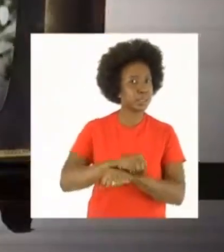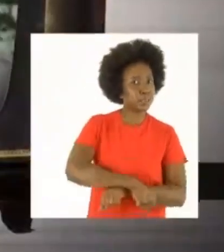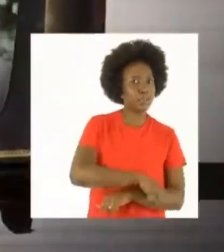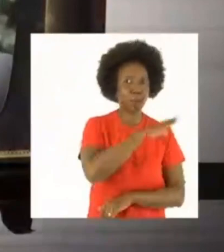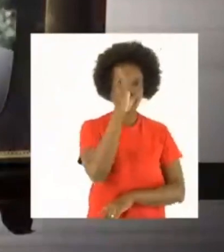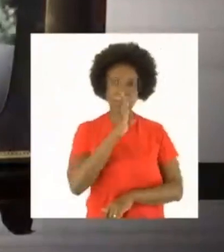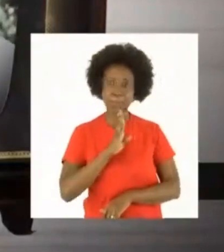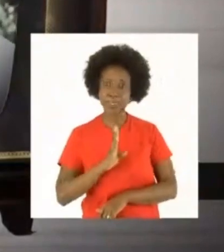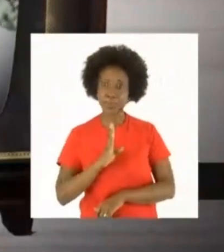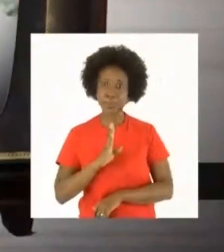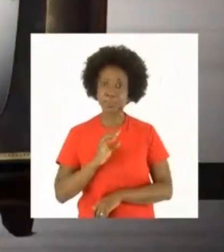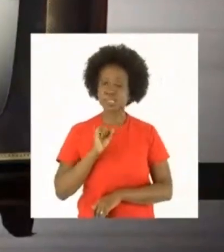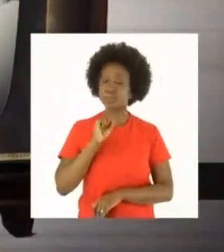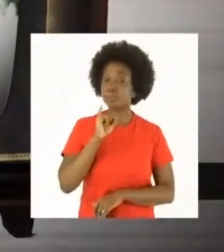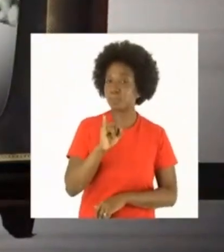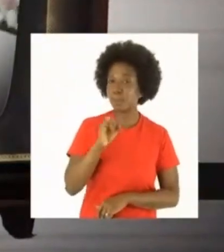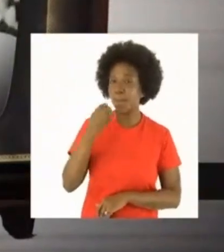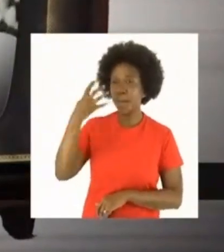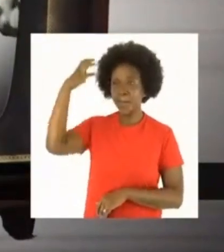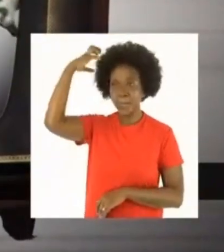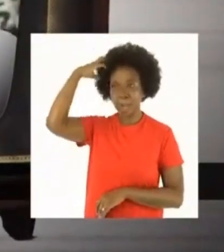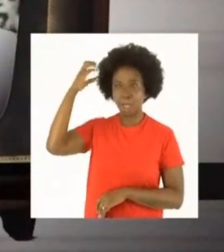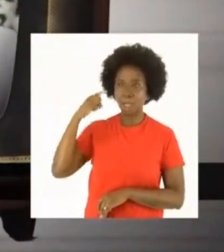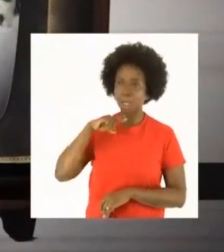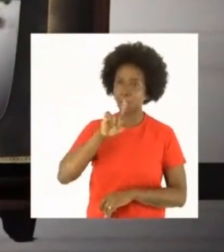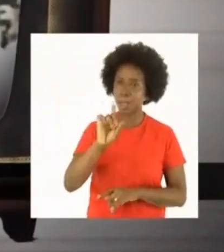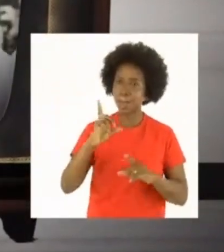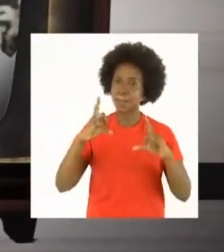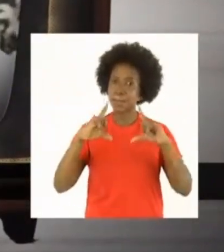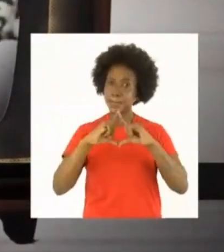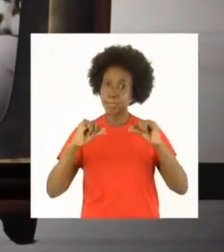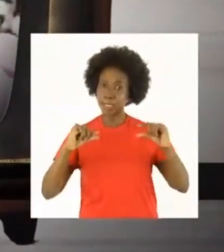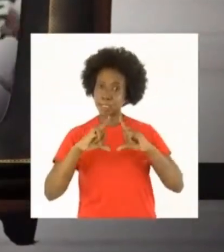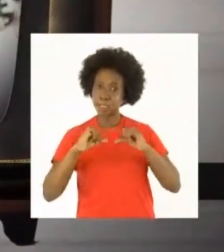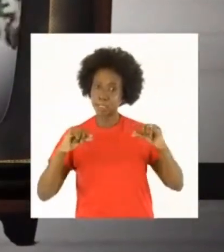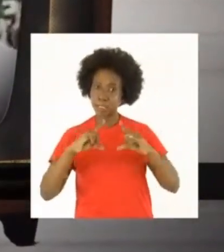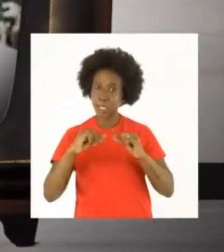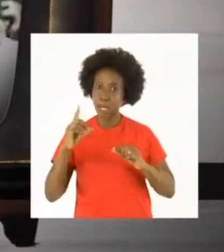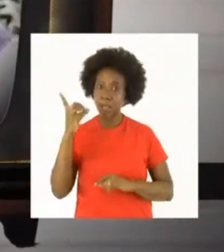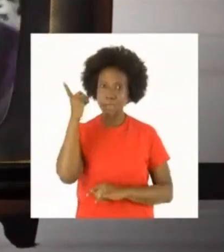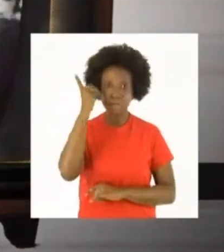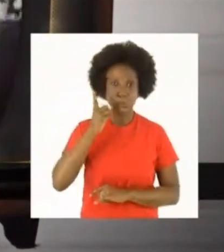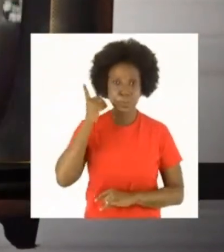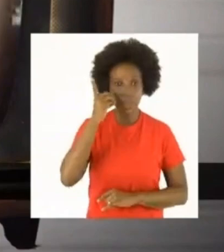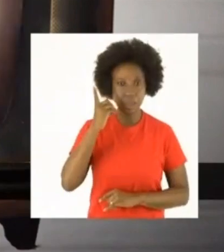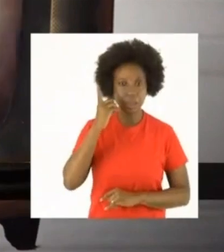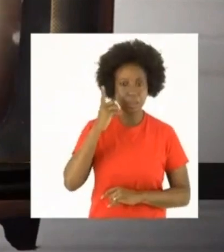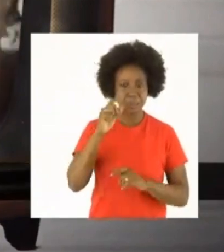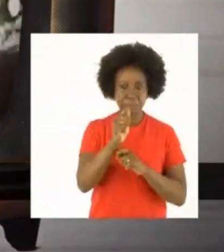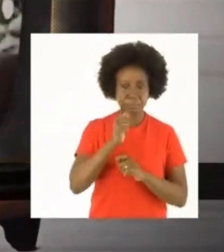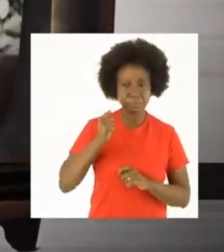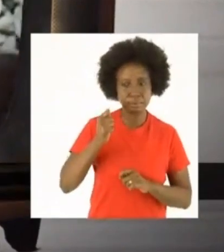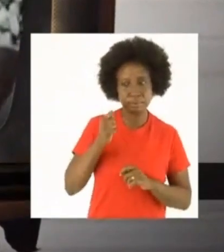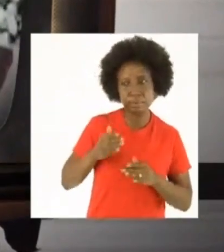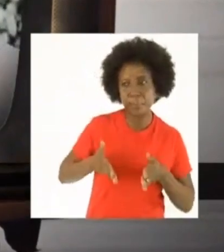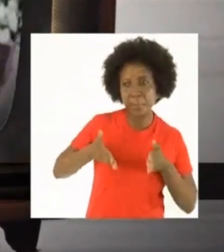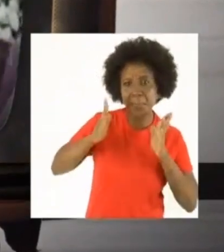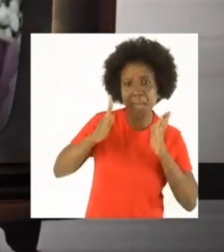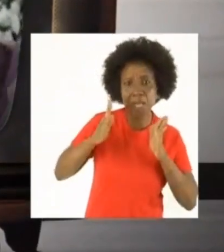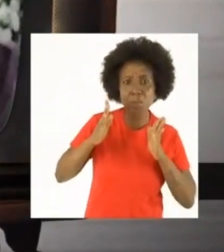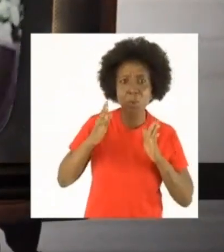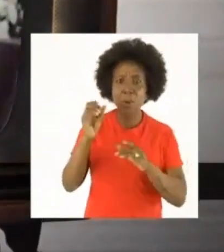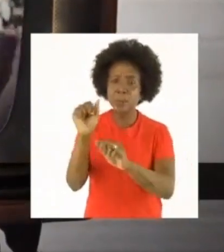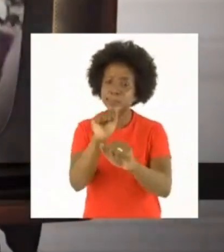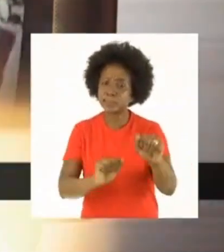Mas quando a BNE chega lá em Brasília, ela é a deputada Mas quando eu abro a porta, eu sou empregada do prédio Sabe?